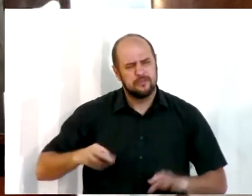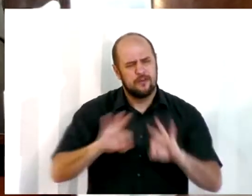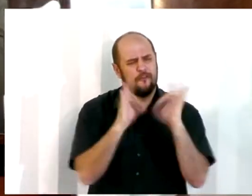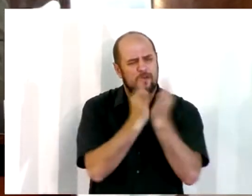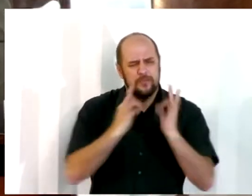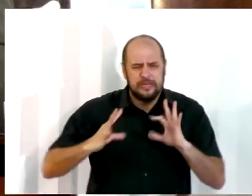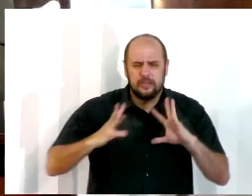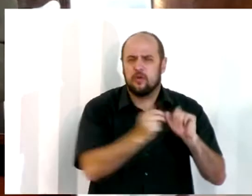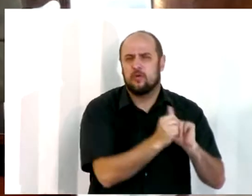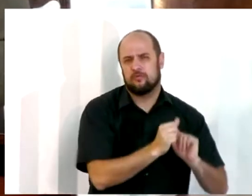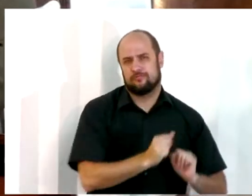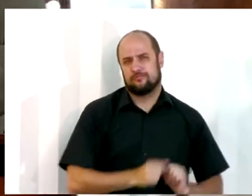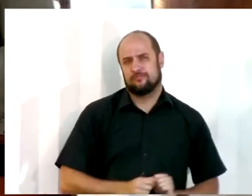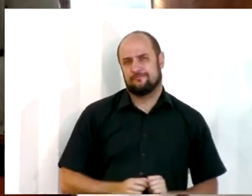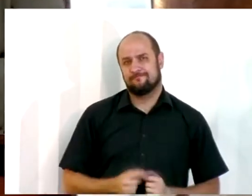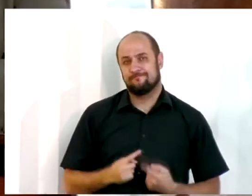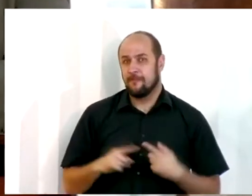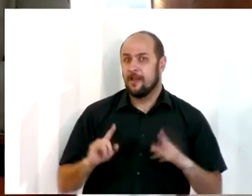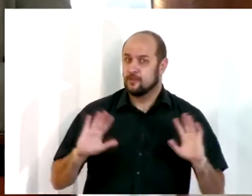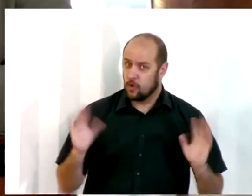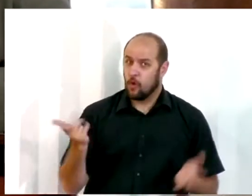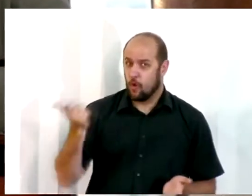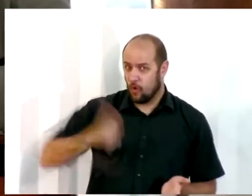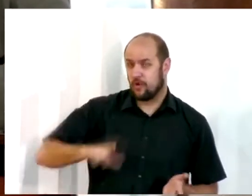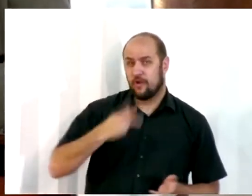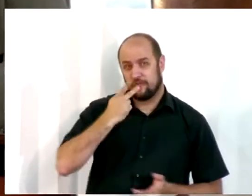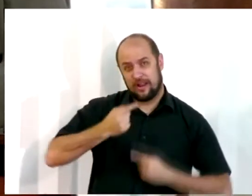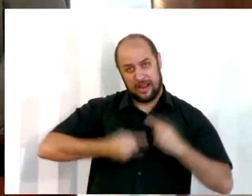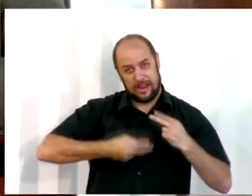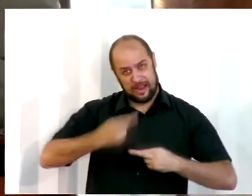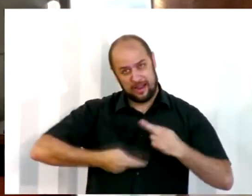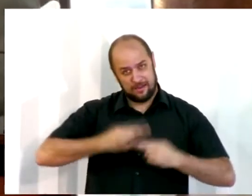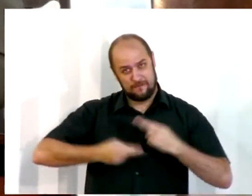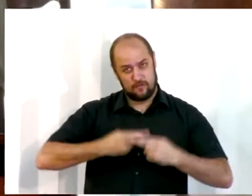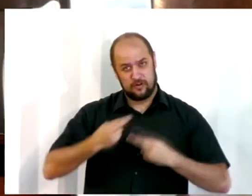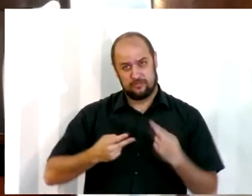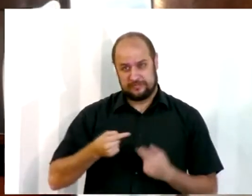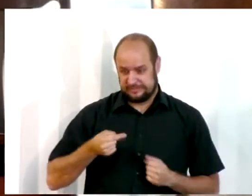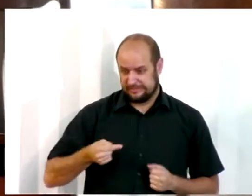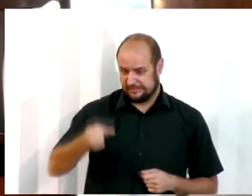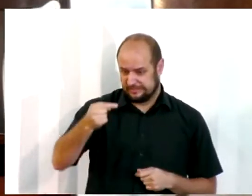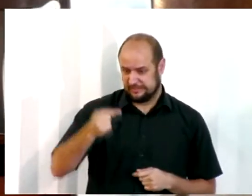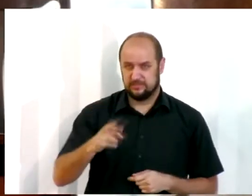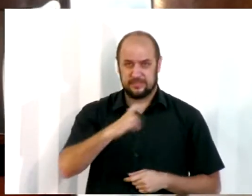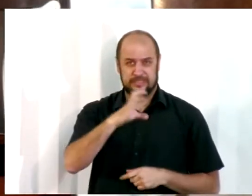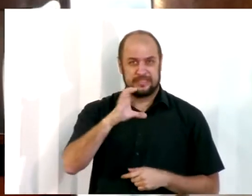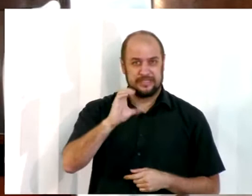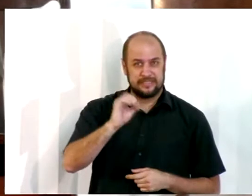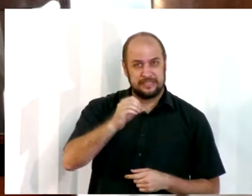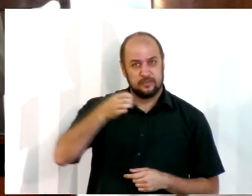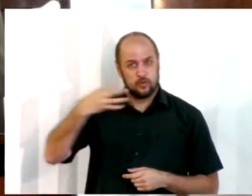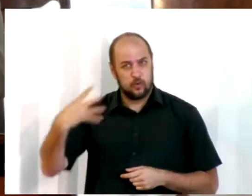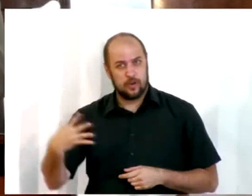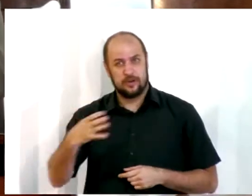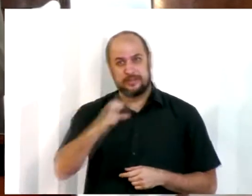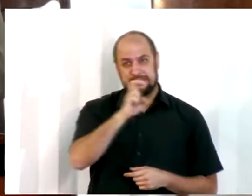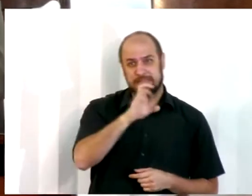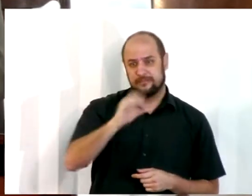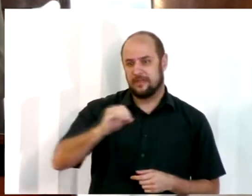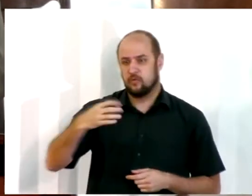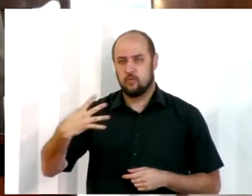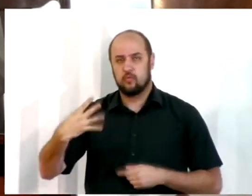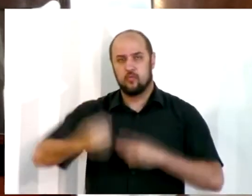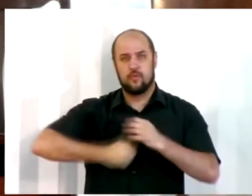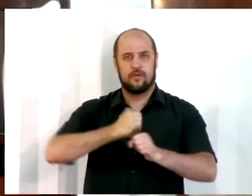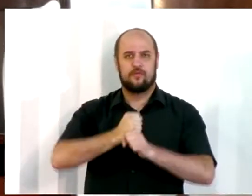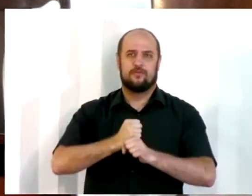Mas nesse tempo que estamos, mais uma vez, falando da reforma, daqui uma semana celebraremos 504 anos da reforma protestante.